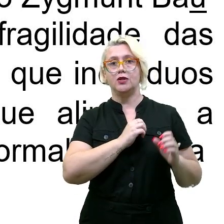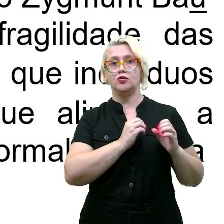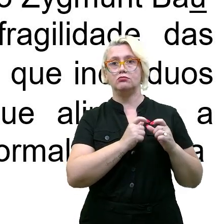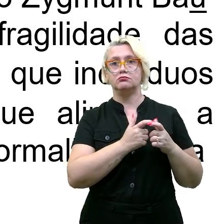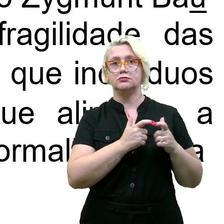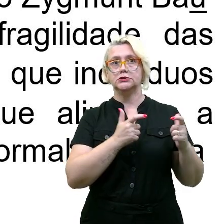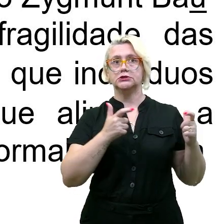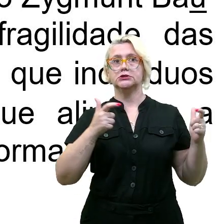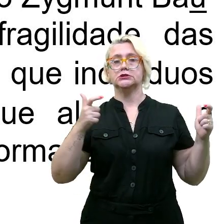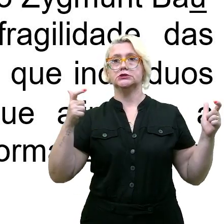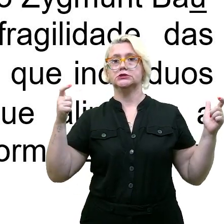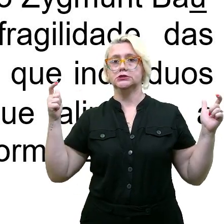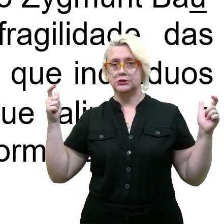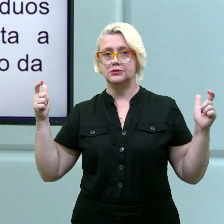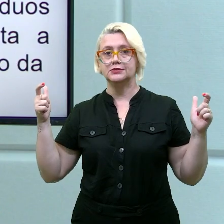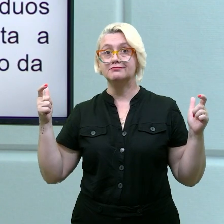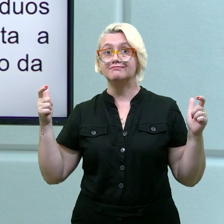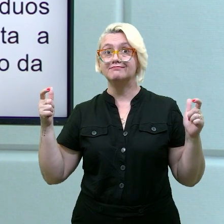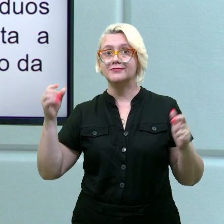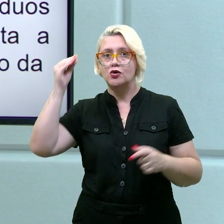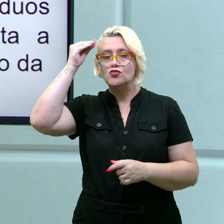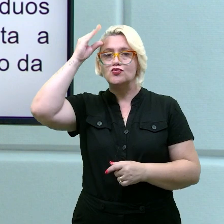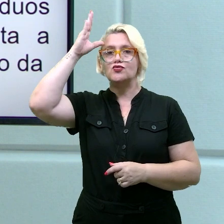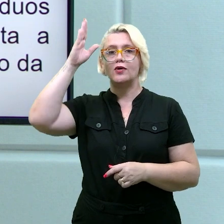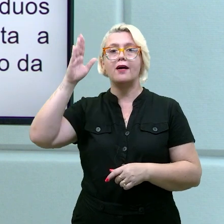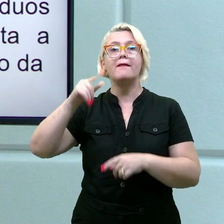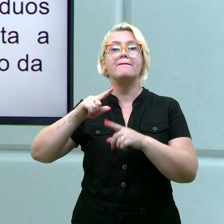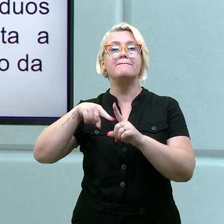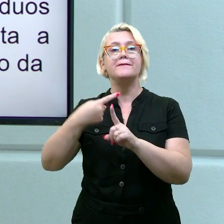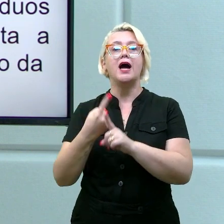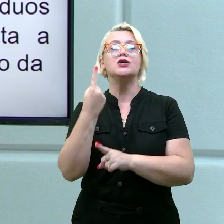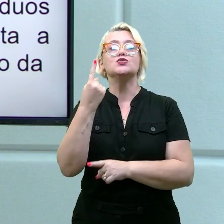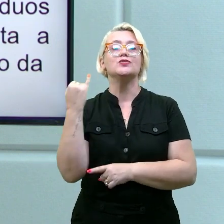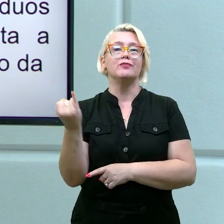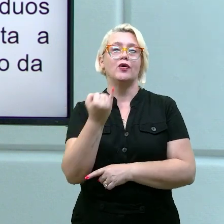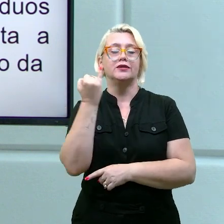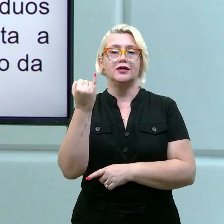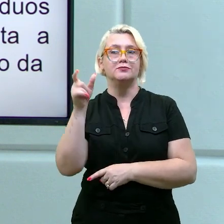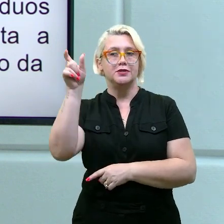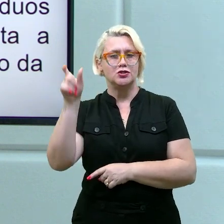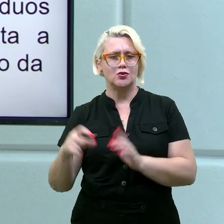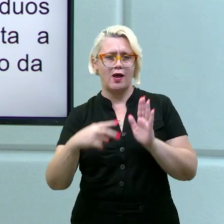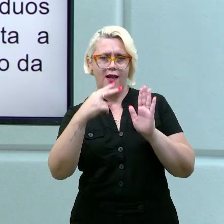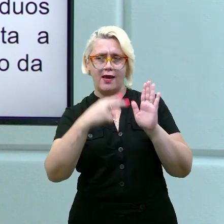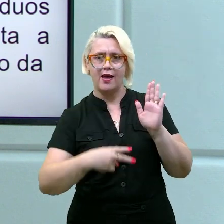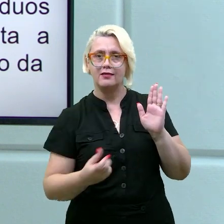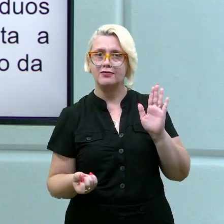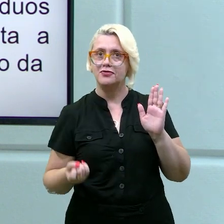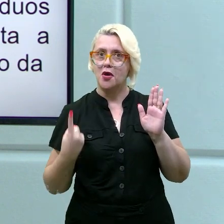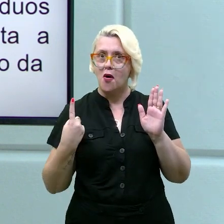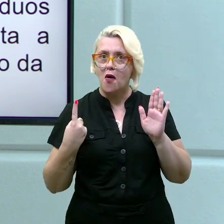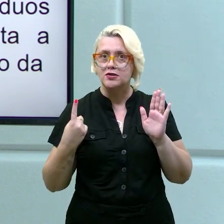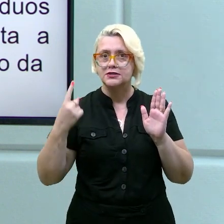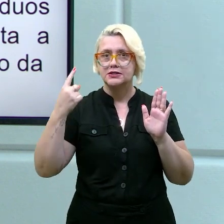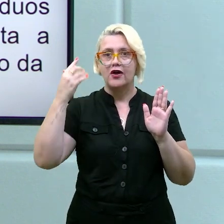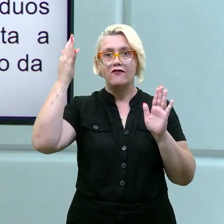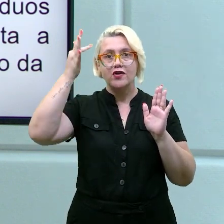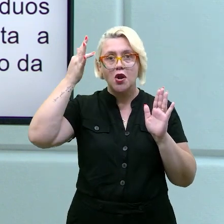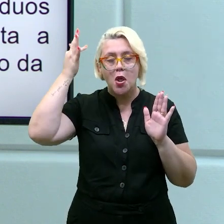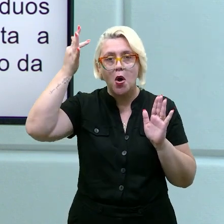veio o repertório, mais um ponto aí. Aí o seu leitor vai acompanhar, nossa, olha, o Bauman falou isso.